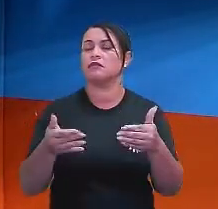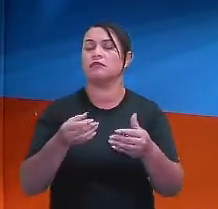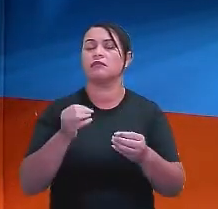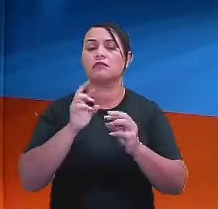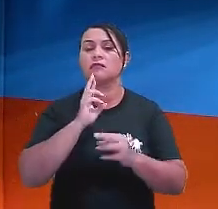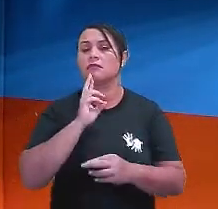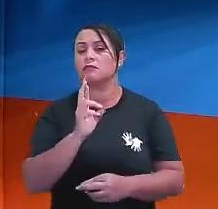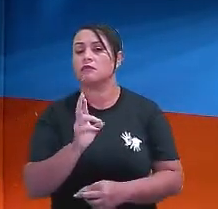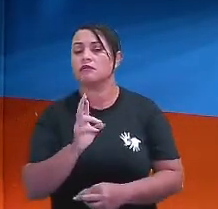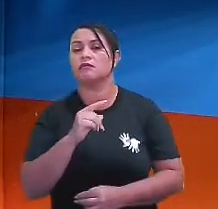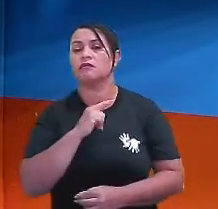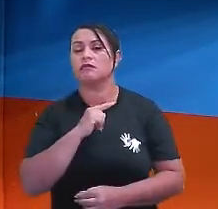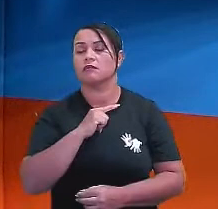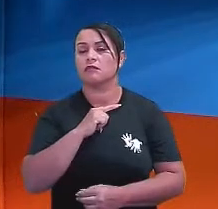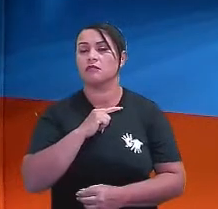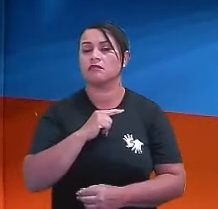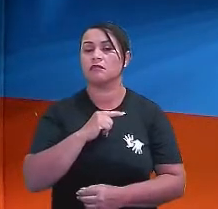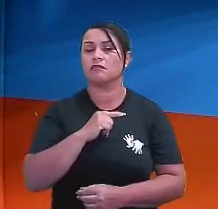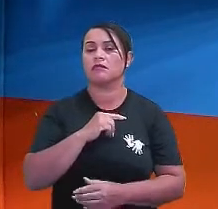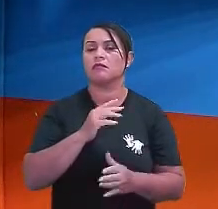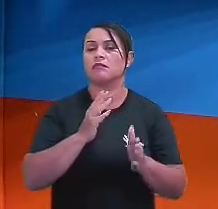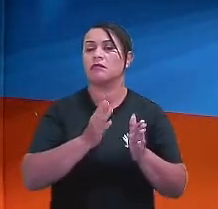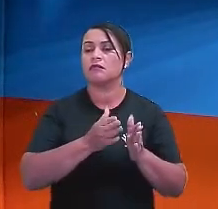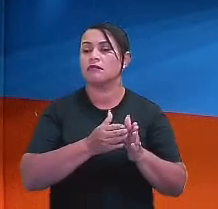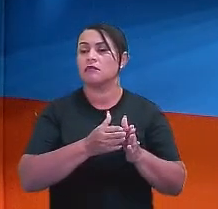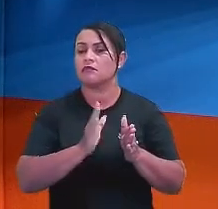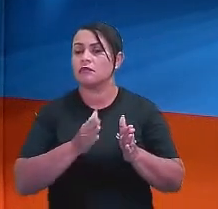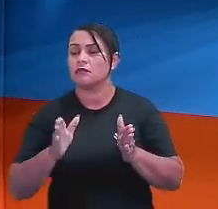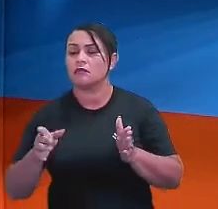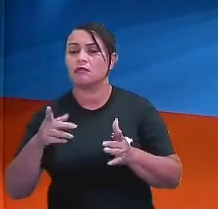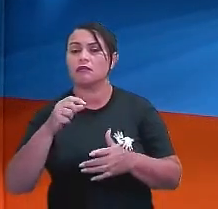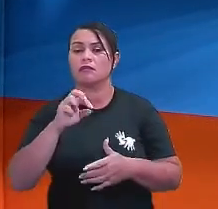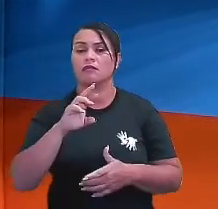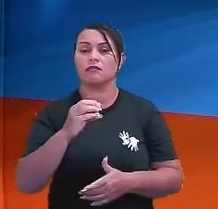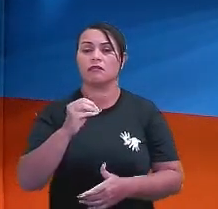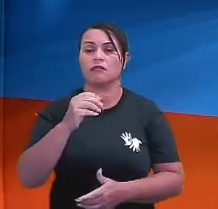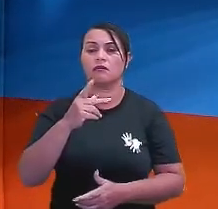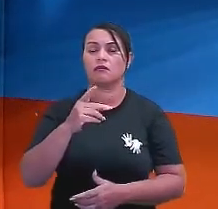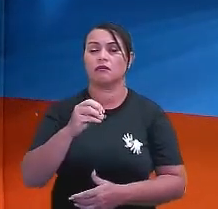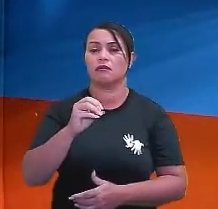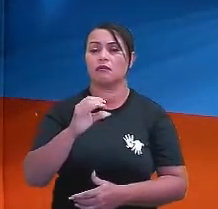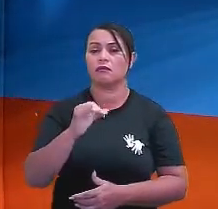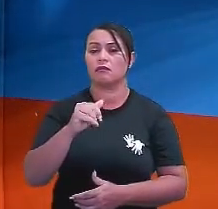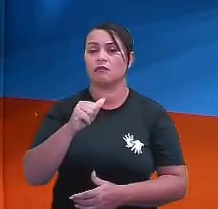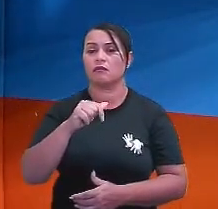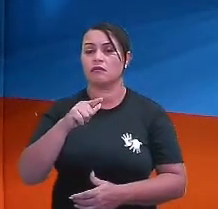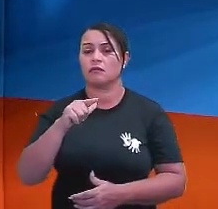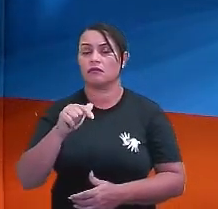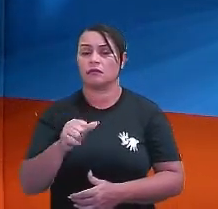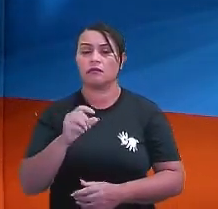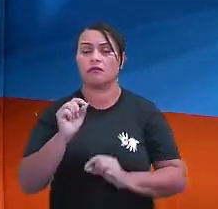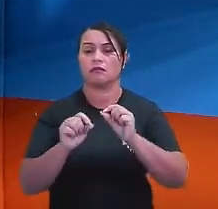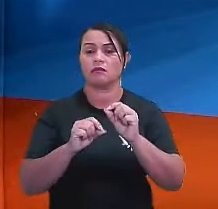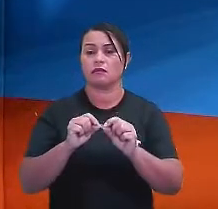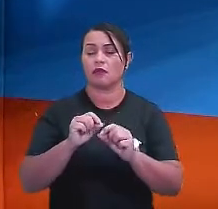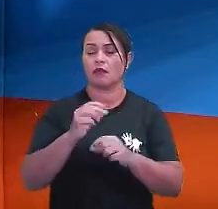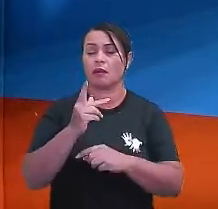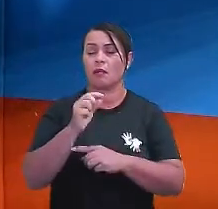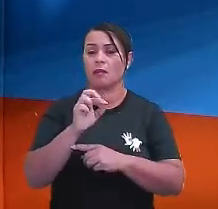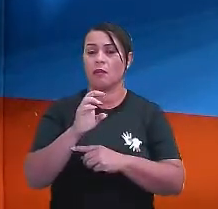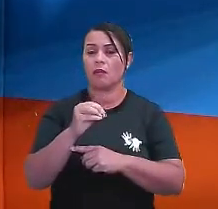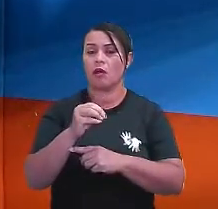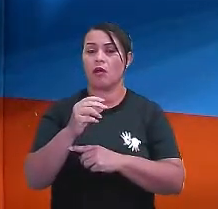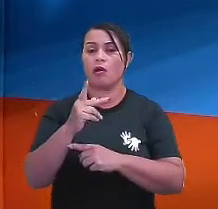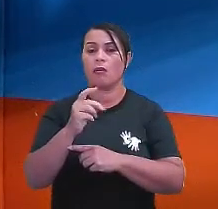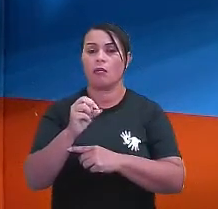há uma proporcionalidade, né? E que não tem bicho de sete cabeças aí trabalhar com